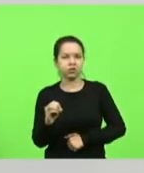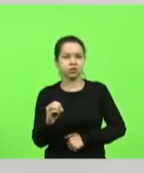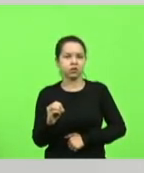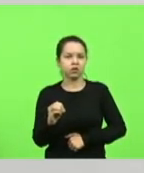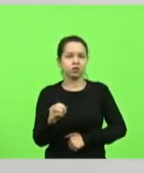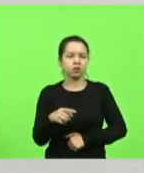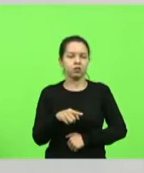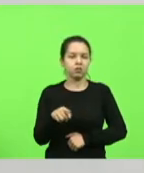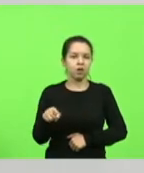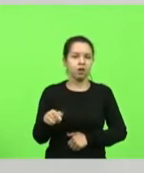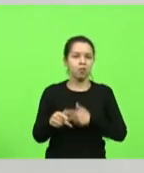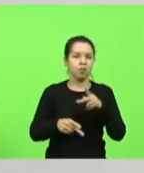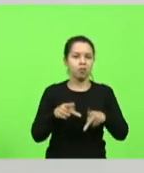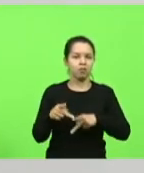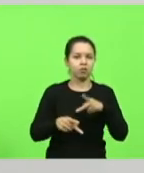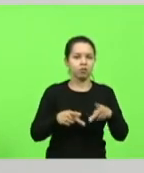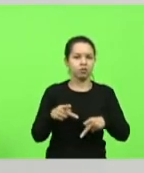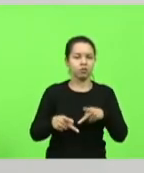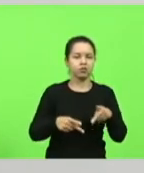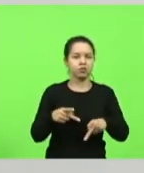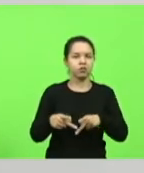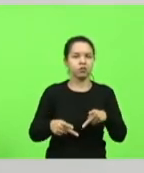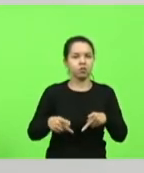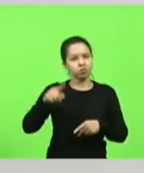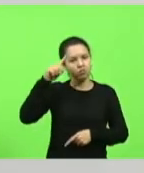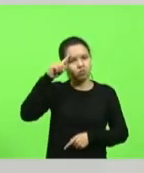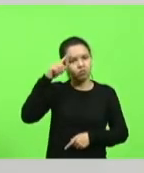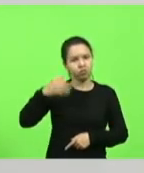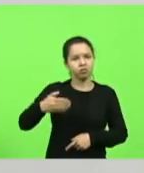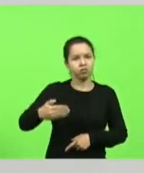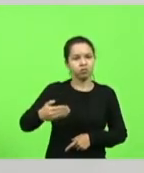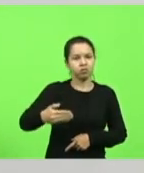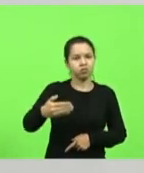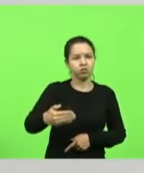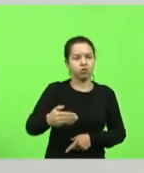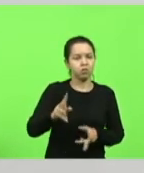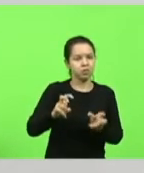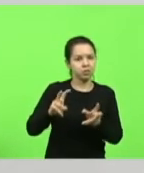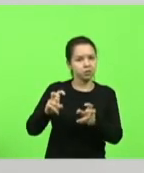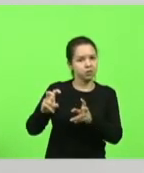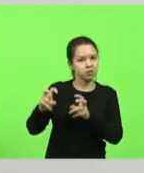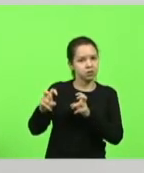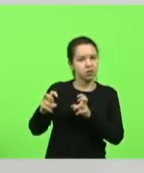dia a percepção pelo menos que eu tenho